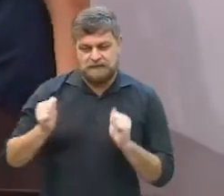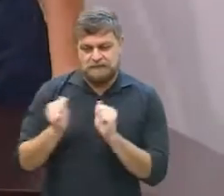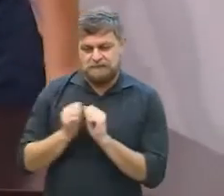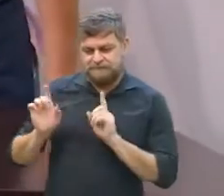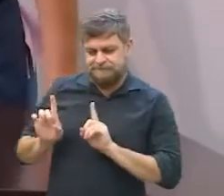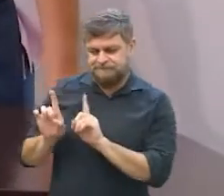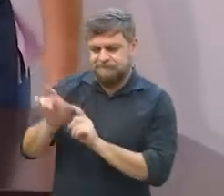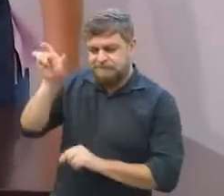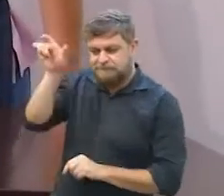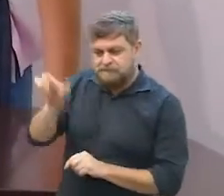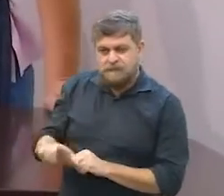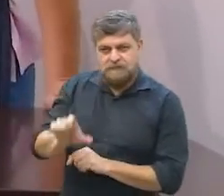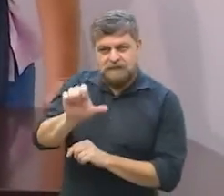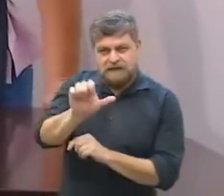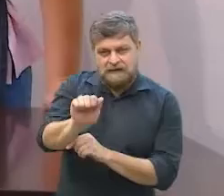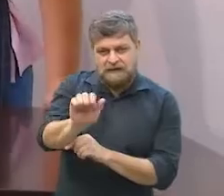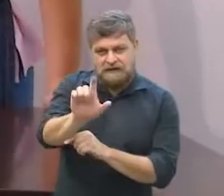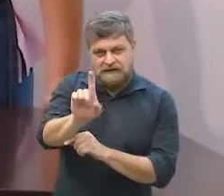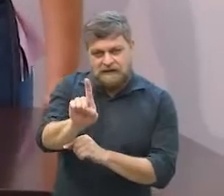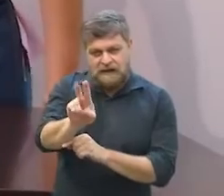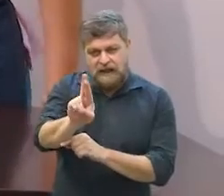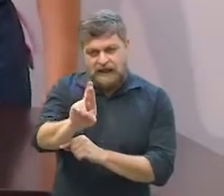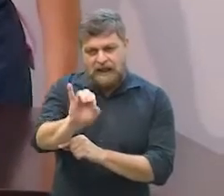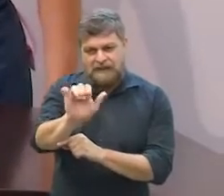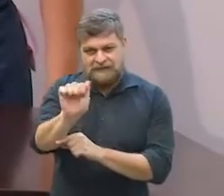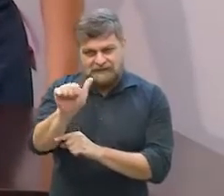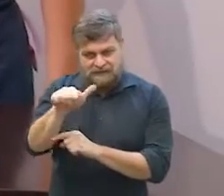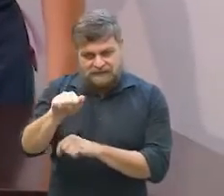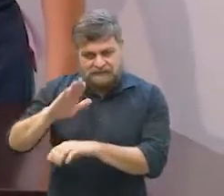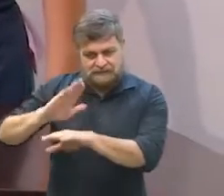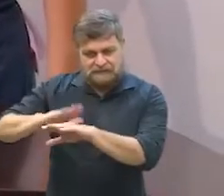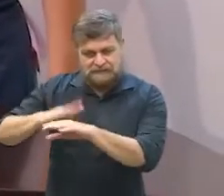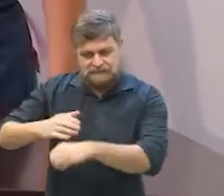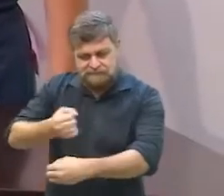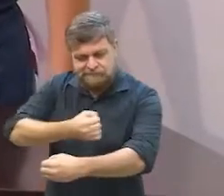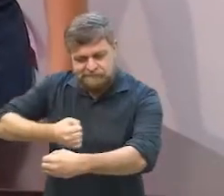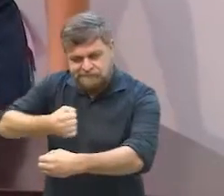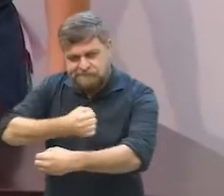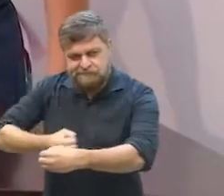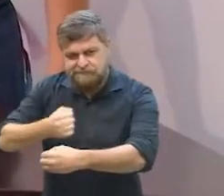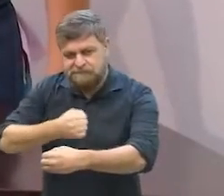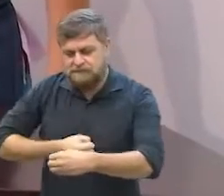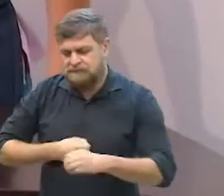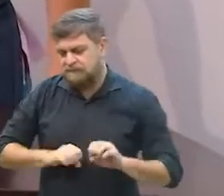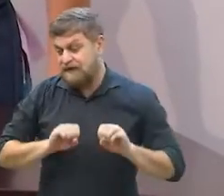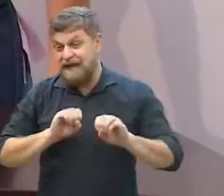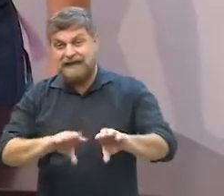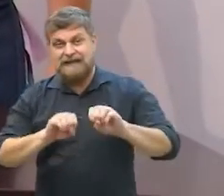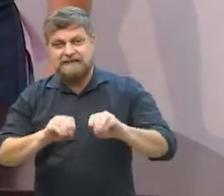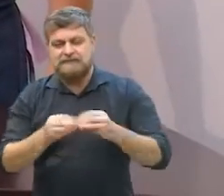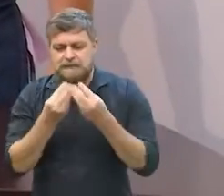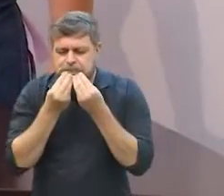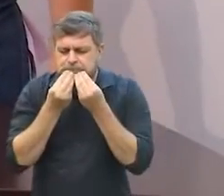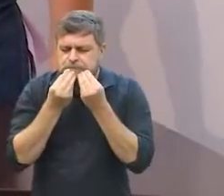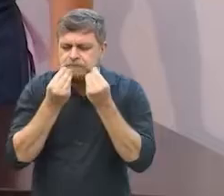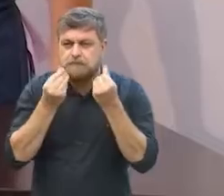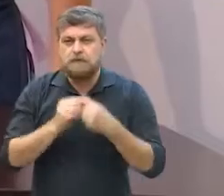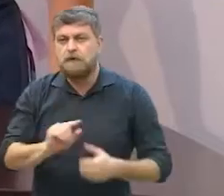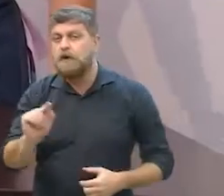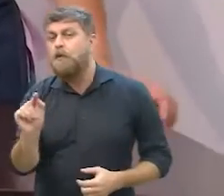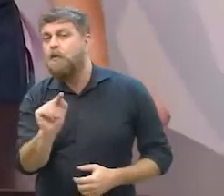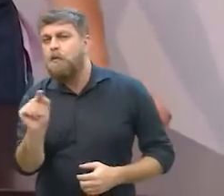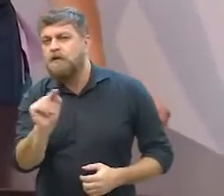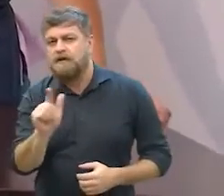do meu lado a Adriana ela que é confeiteira mais uma vez aqui no programa pra ensinar uma delícia pra gente e essa